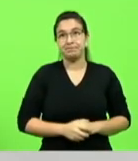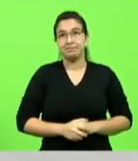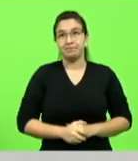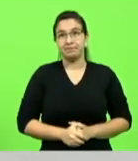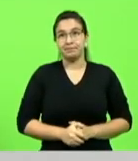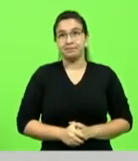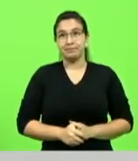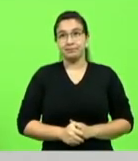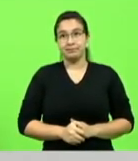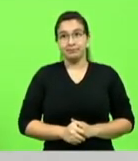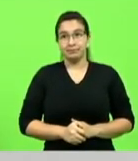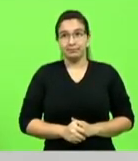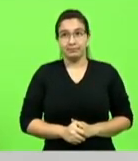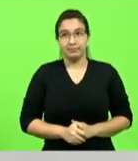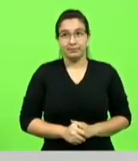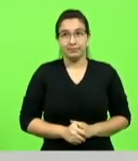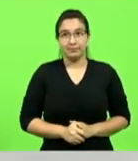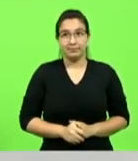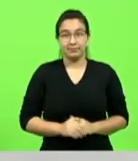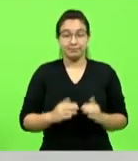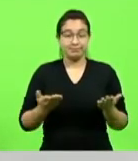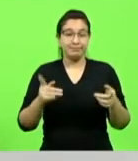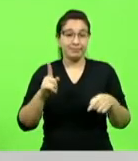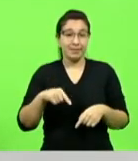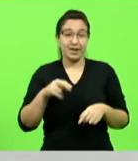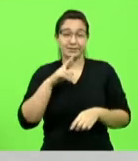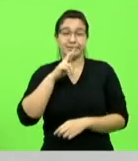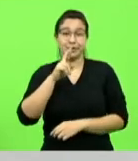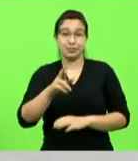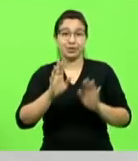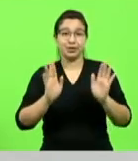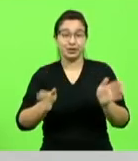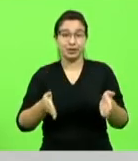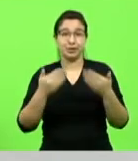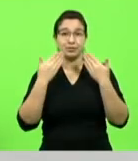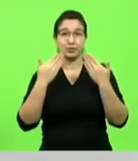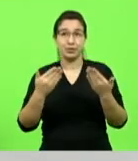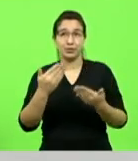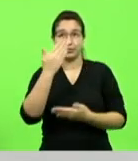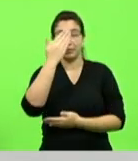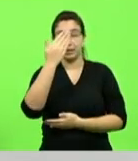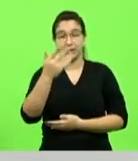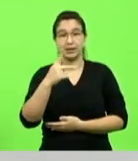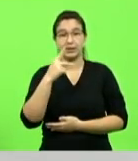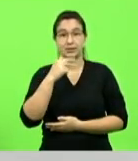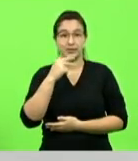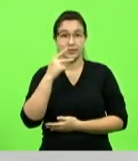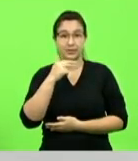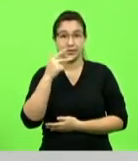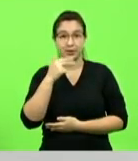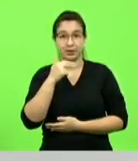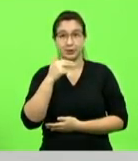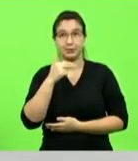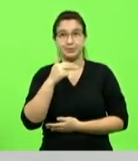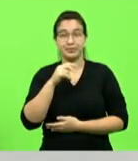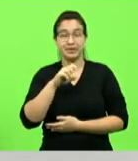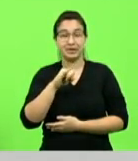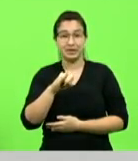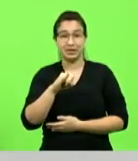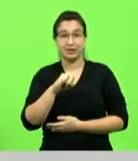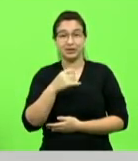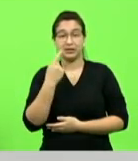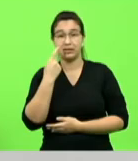bom gente é é isso aí então a resposta está dada ali obrigado deputado Kennedy se não acompanhar